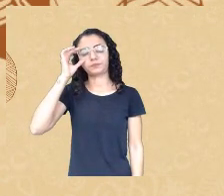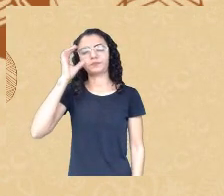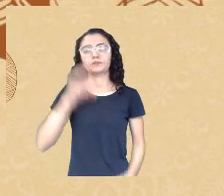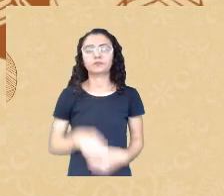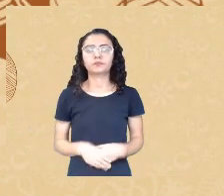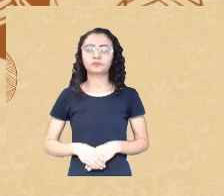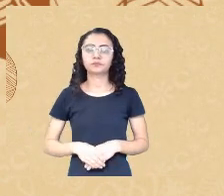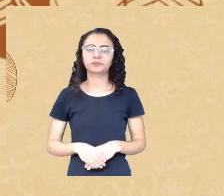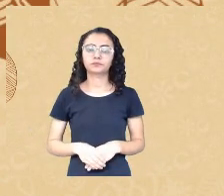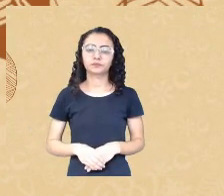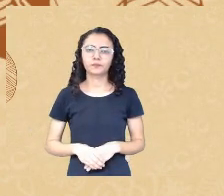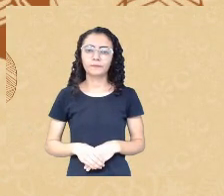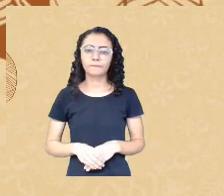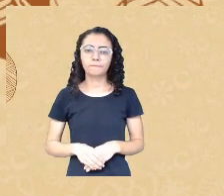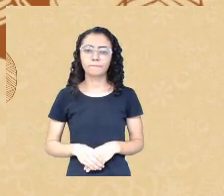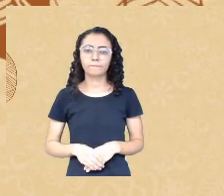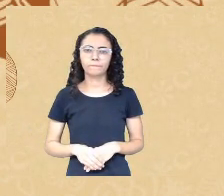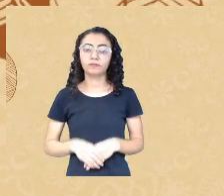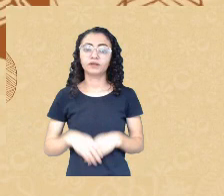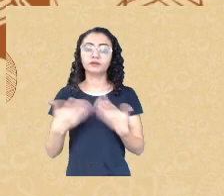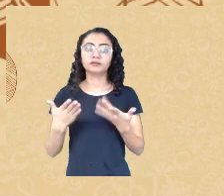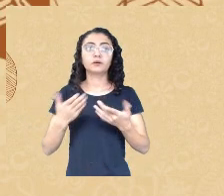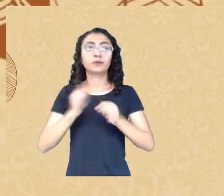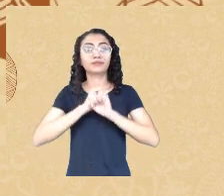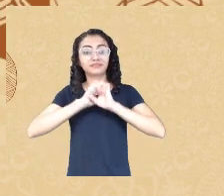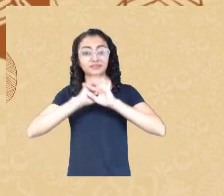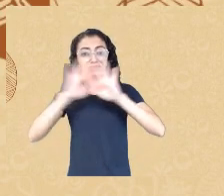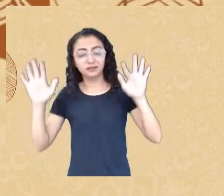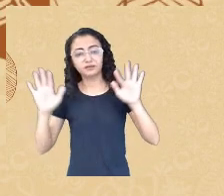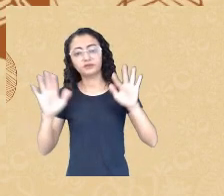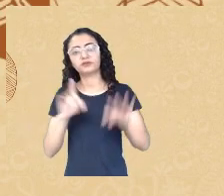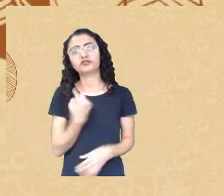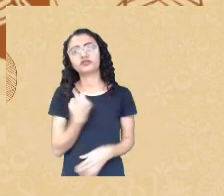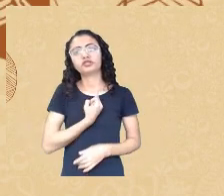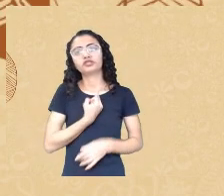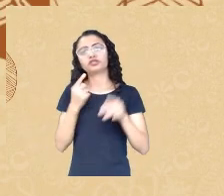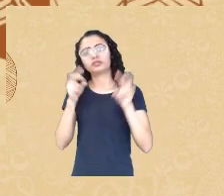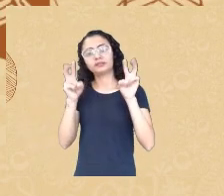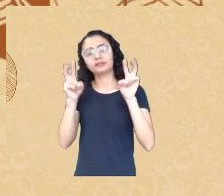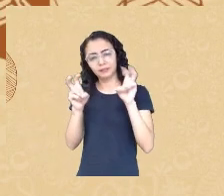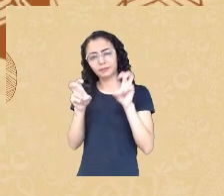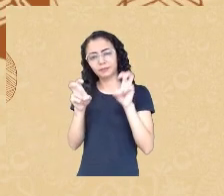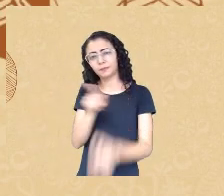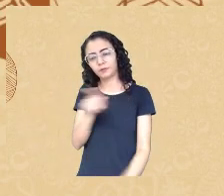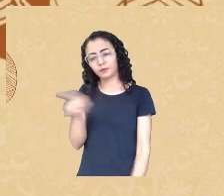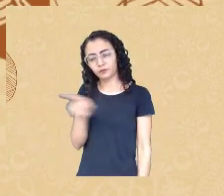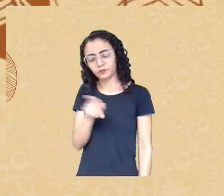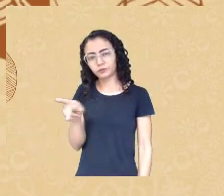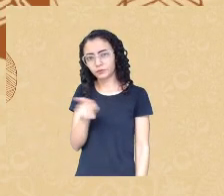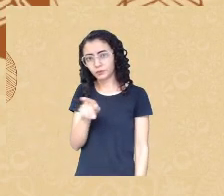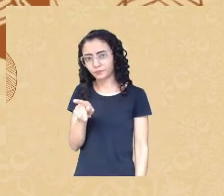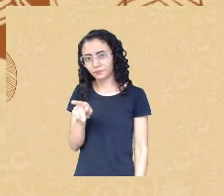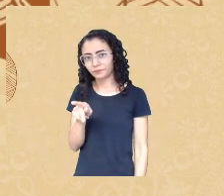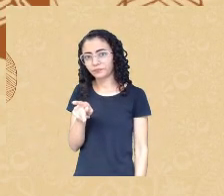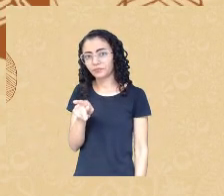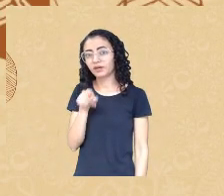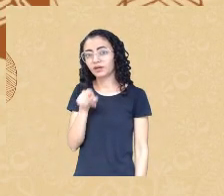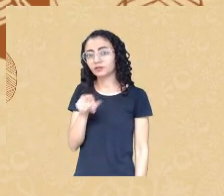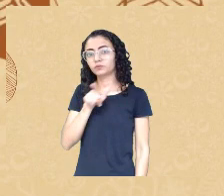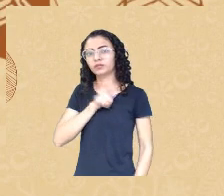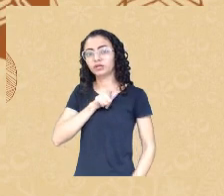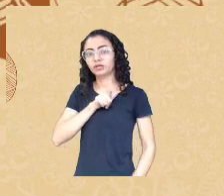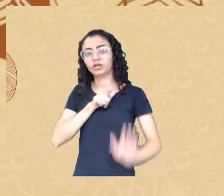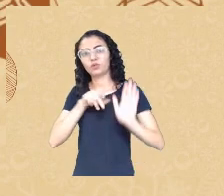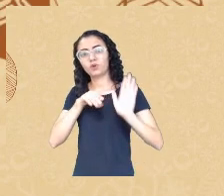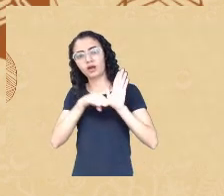só para esclarecer aqui quando a gente fala de professores o termo professor em inglês é dentro de uma hierarquia então você tem um professor